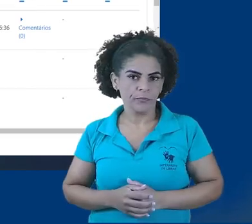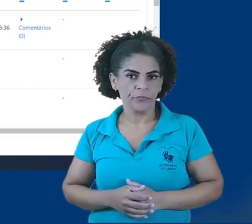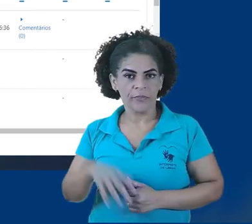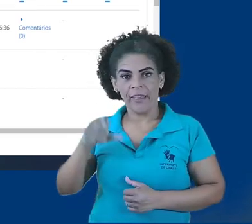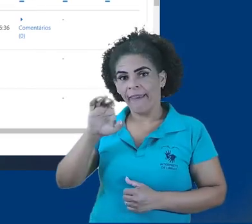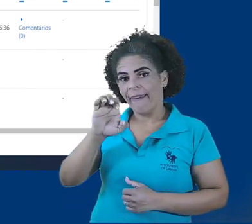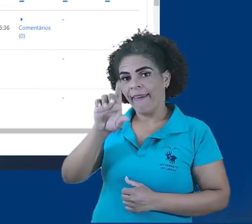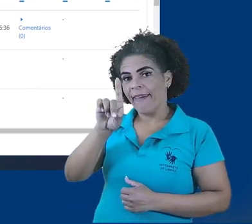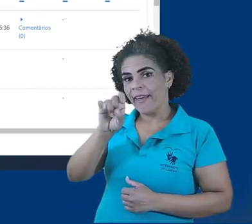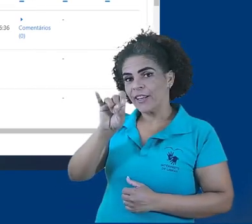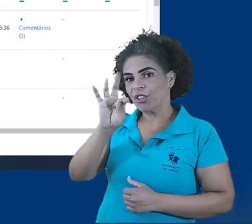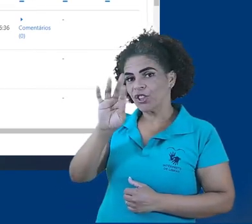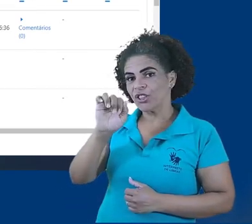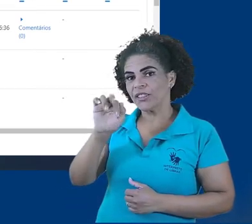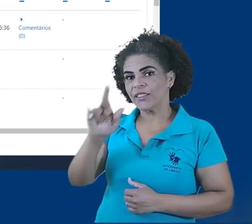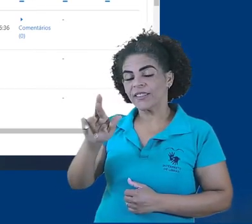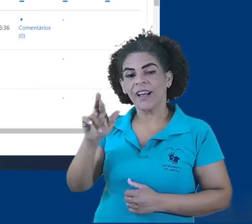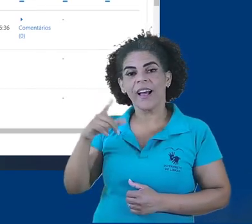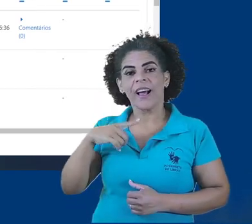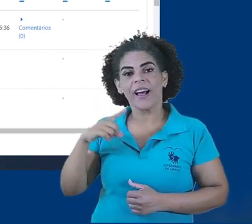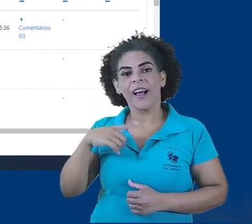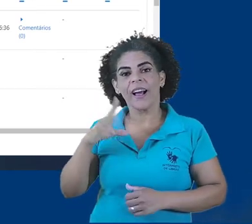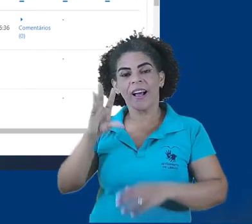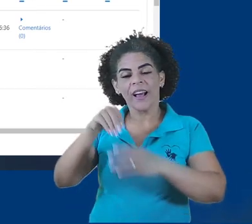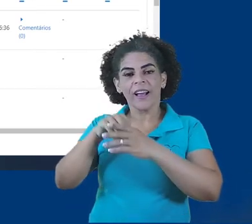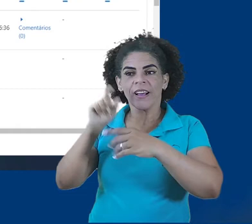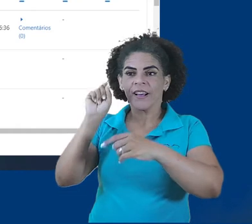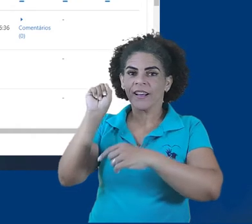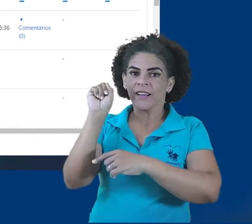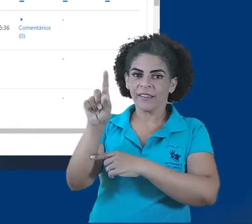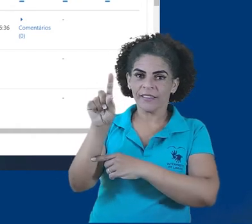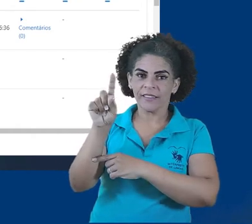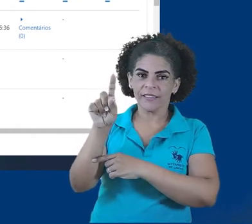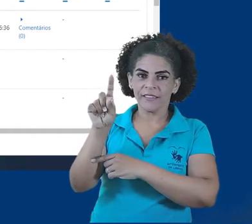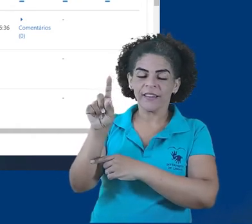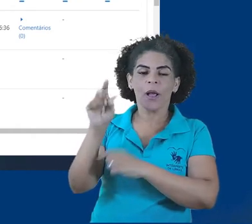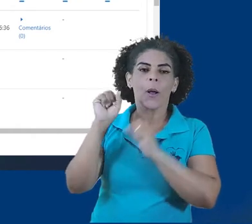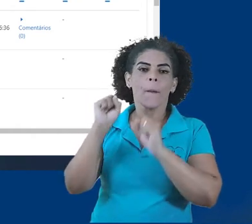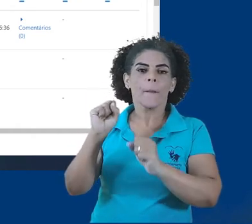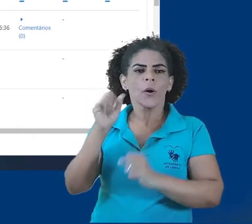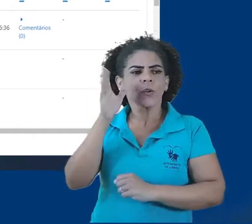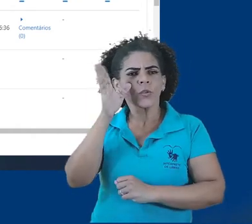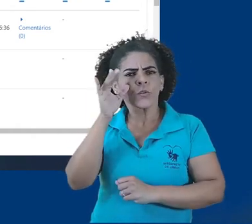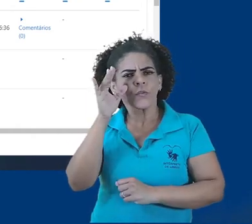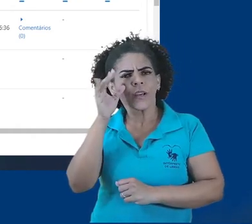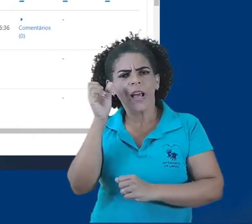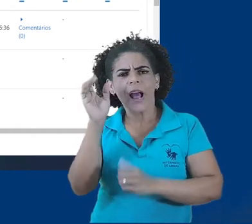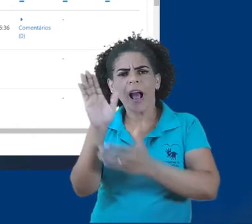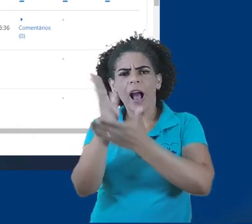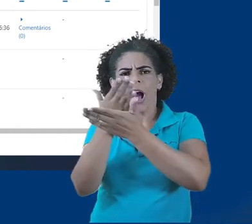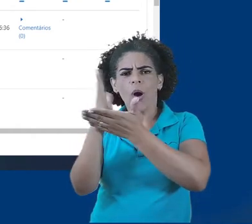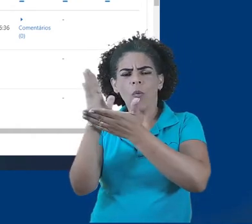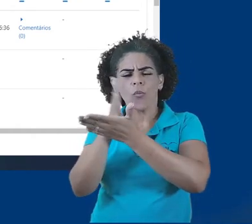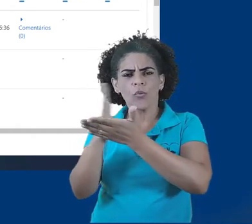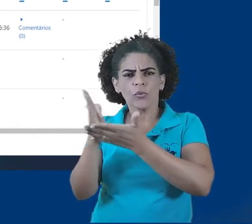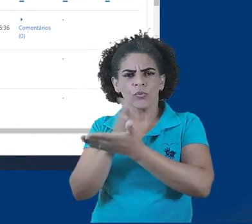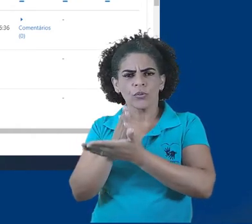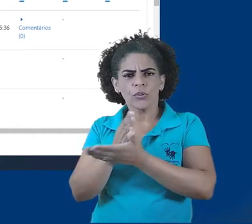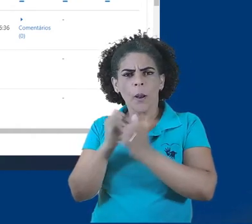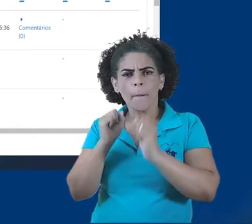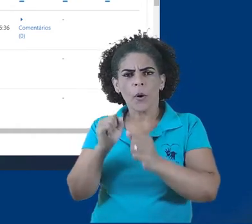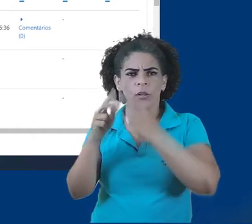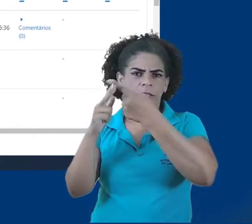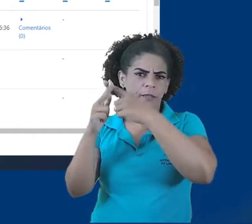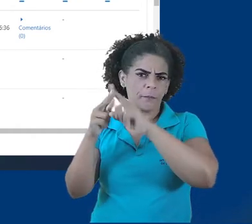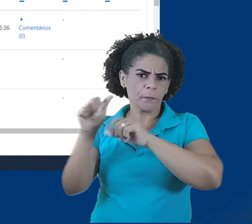editar, que existe na linha do aluno 1, clicando sobre ele, eu posso ver alguns parâmetros que